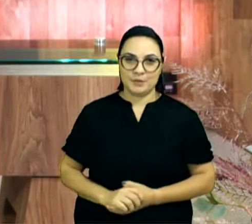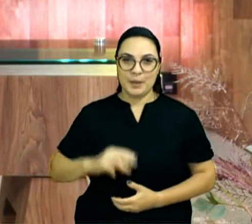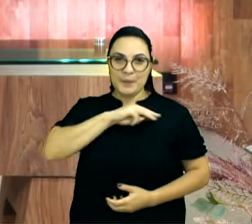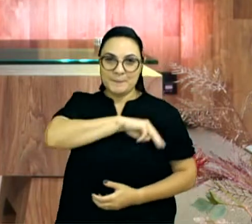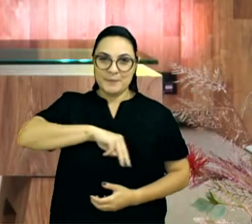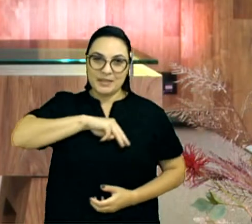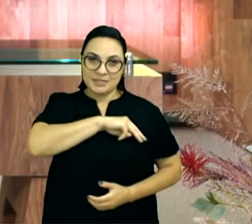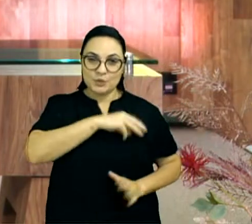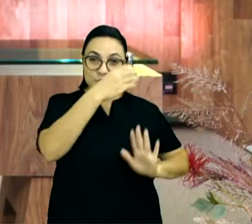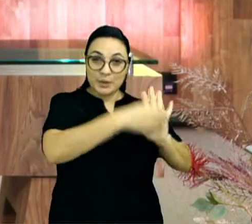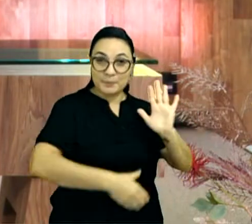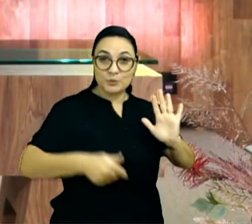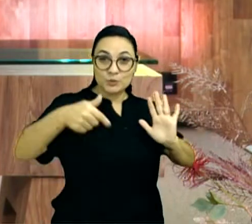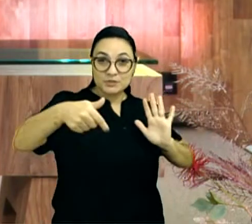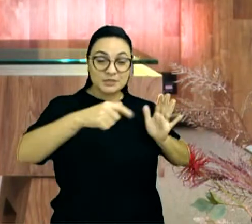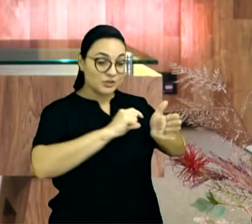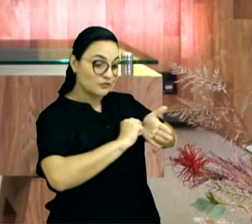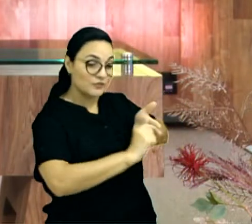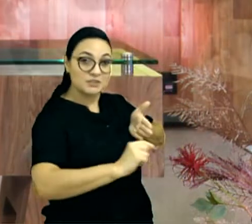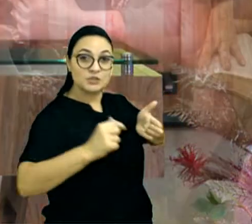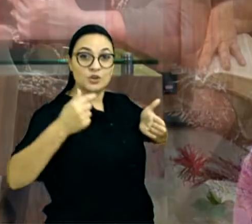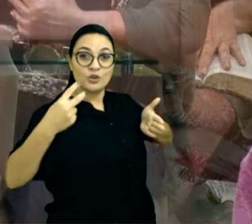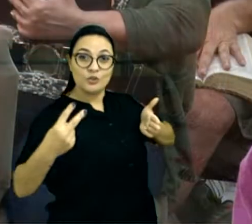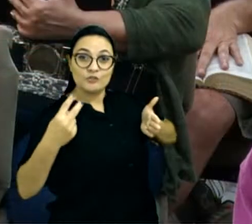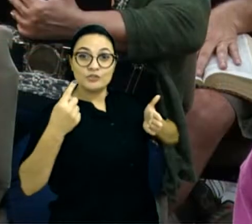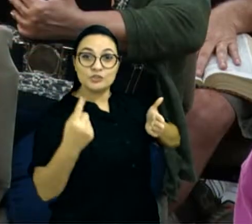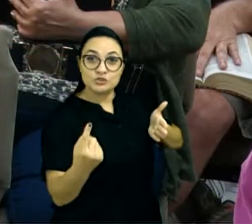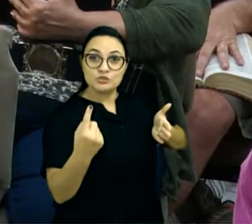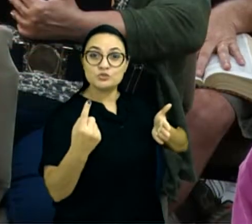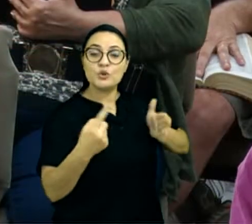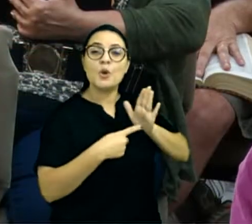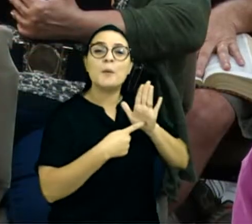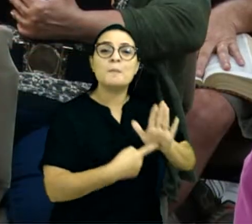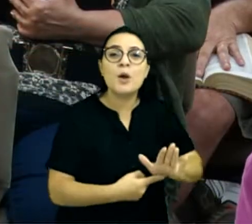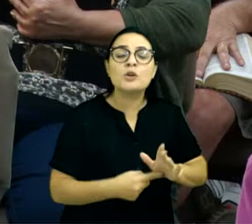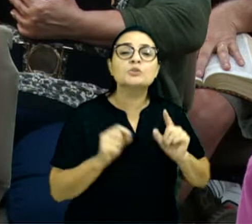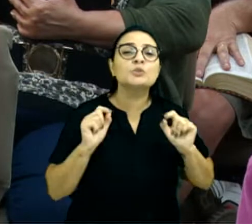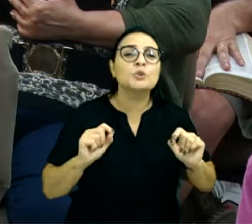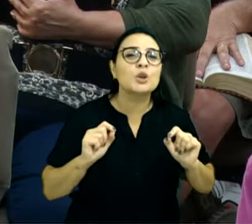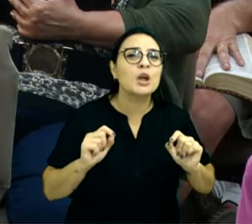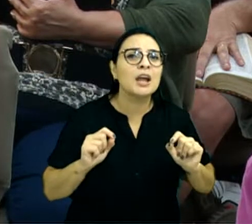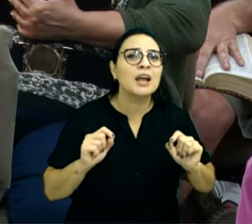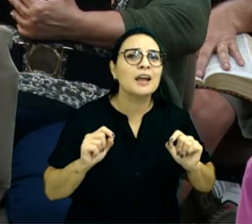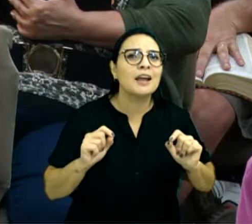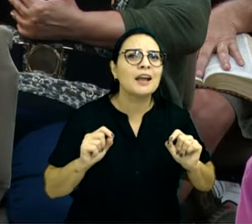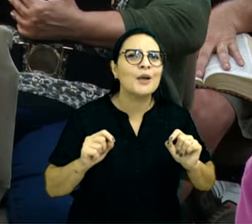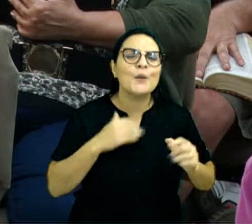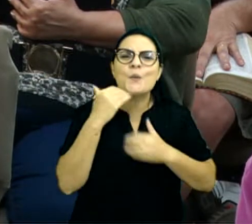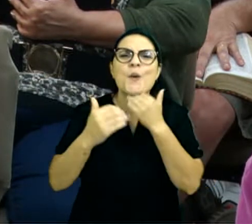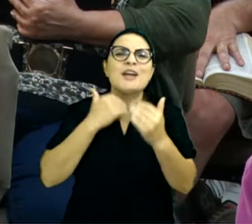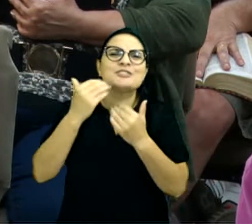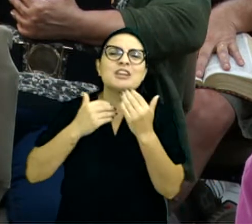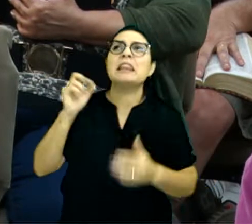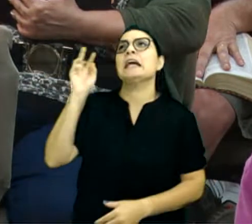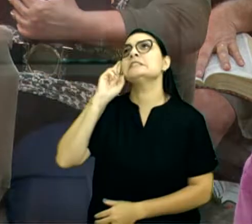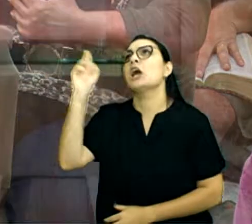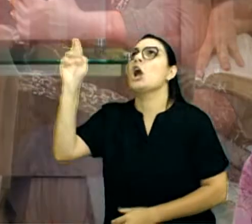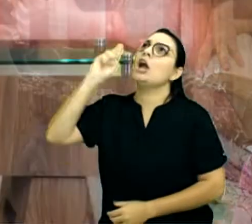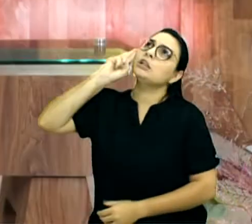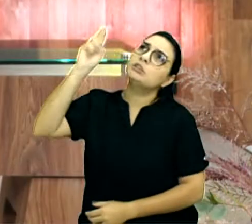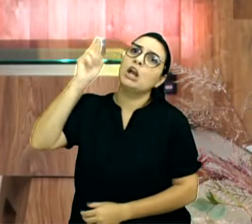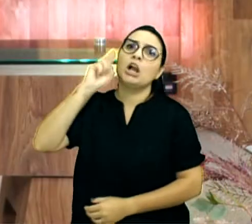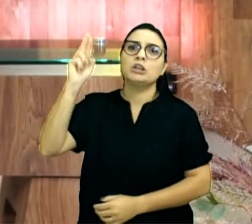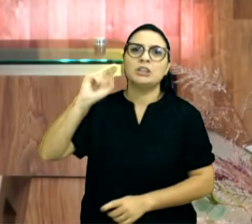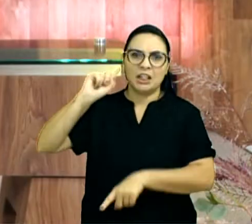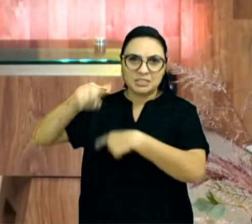você quer anotar, Mateus 7, 21, diz assim, nem todo o que me diz Senhor, Senhor, entrará no reino dos céus, mas